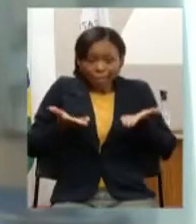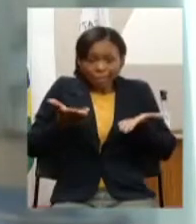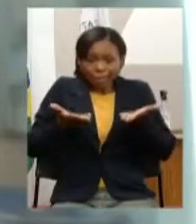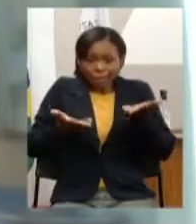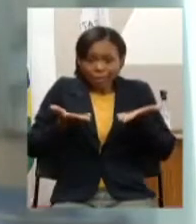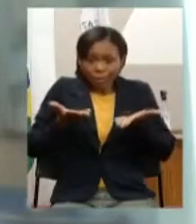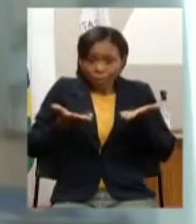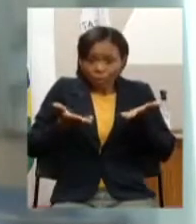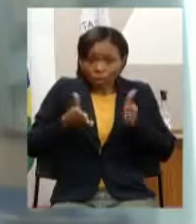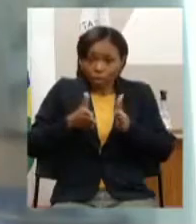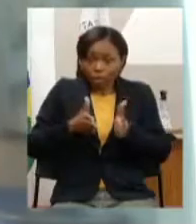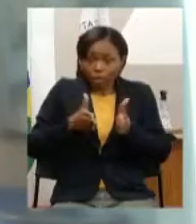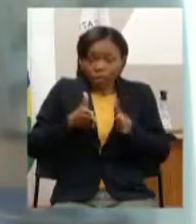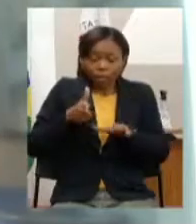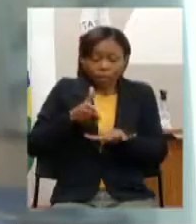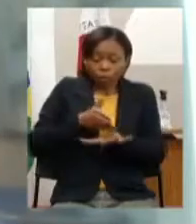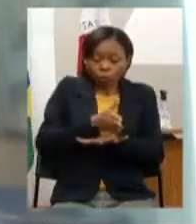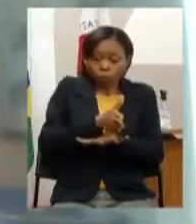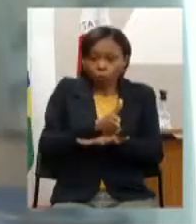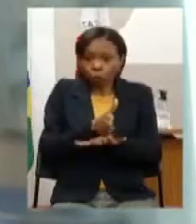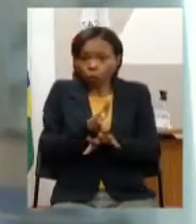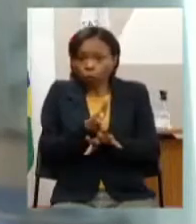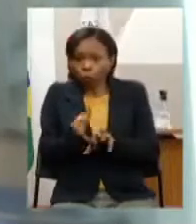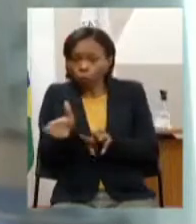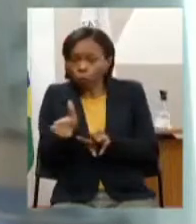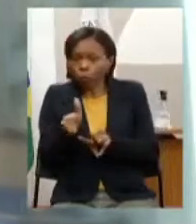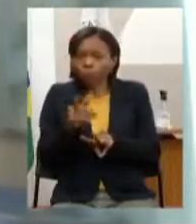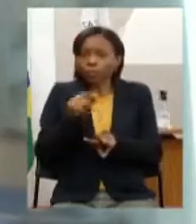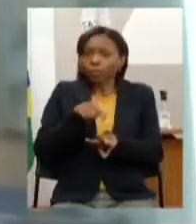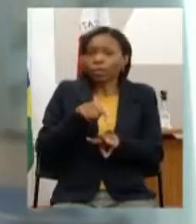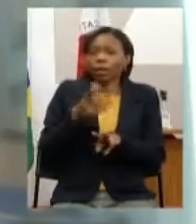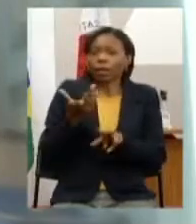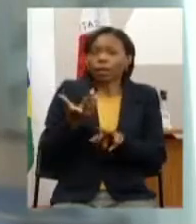de grades entre ferrovia e rodovia